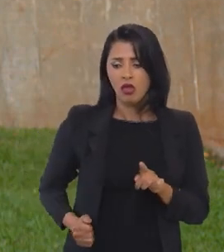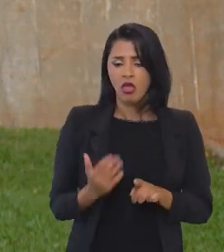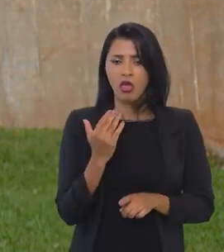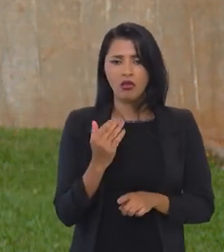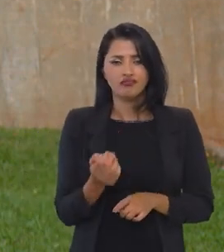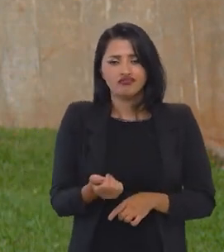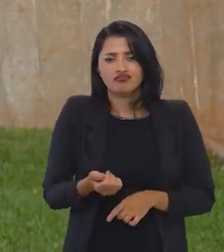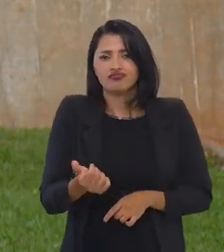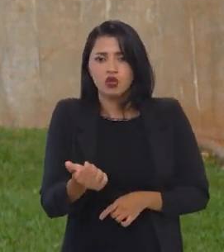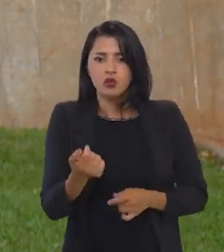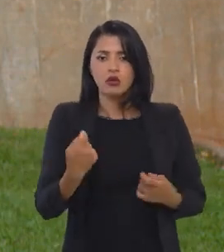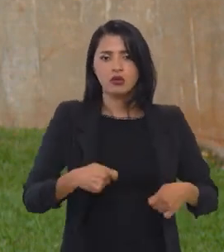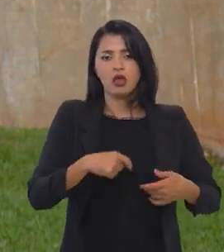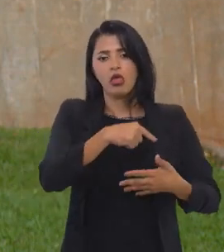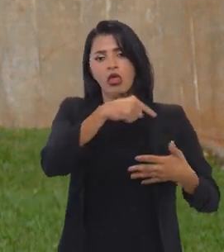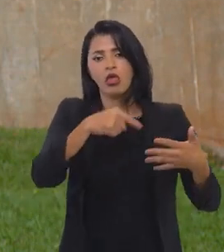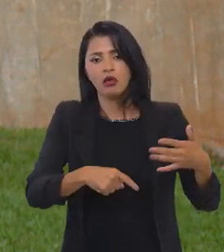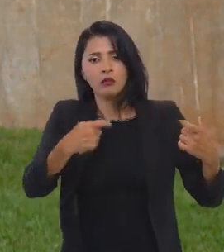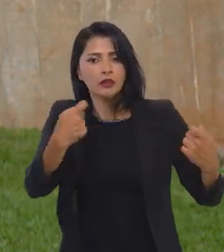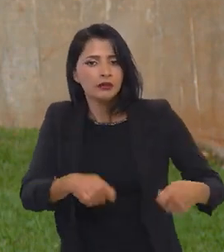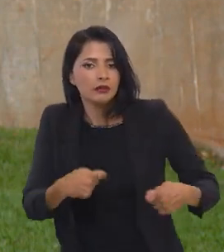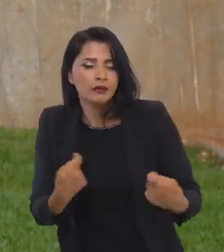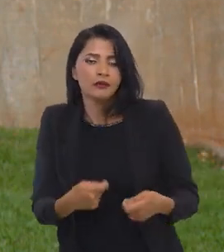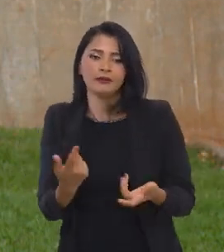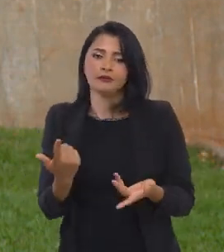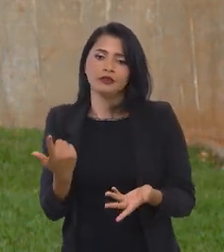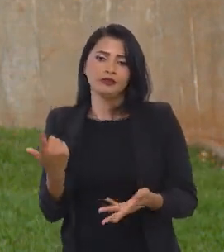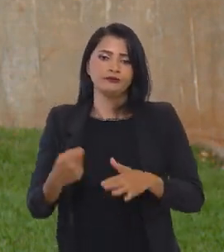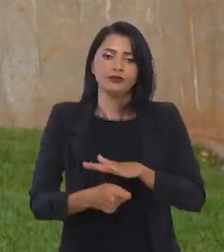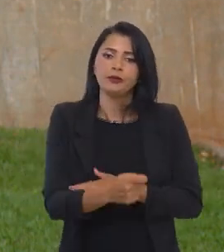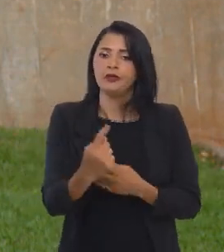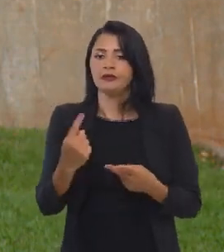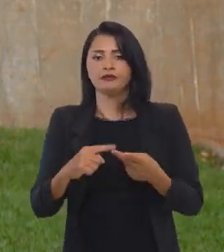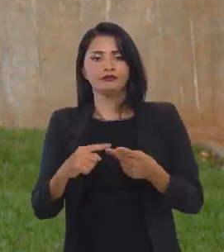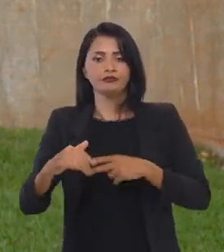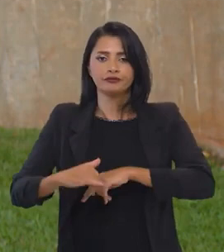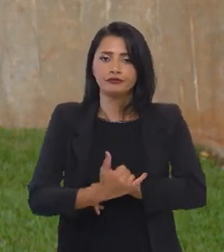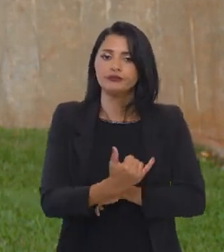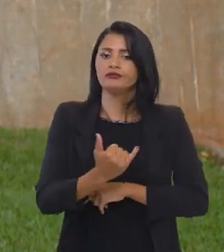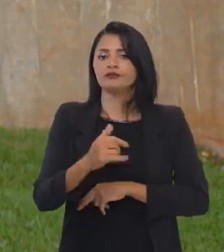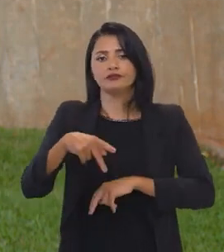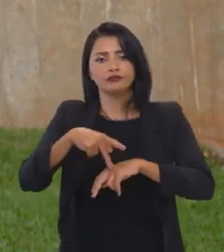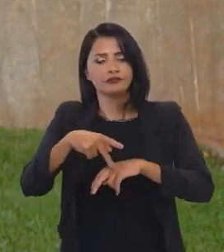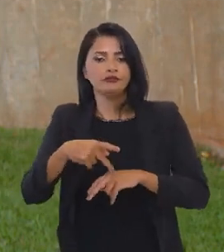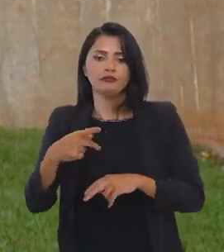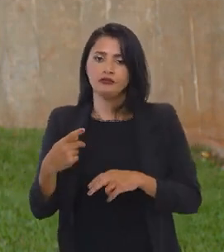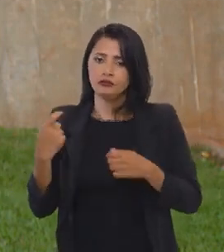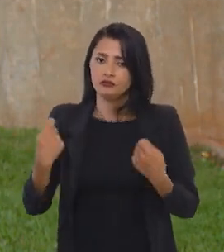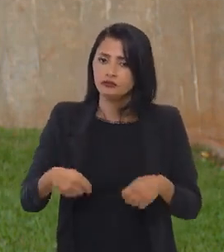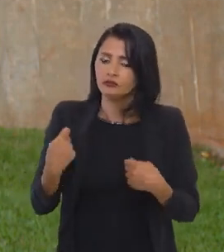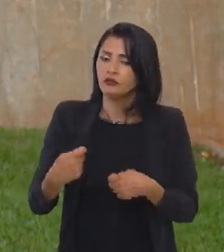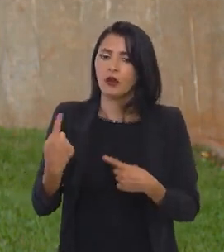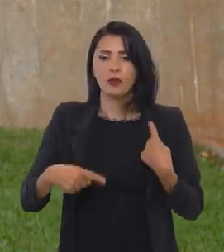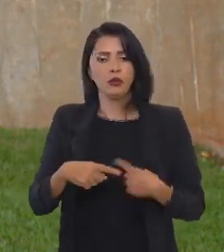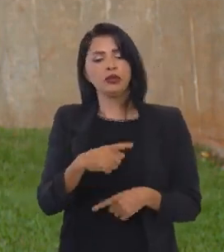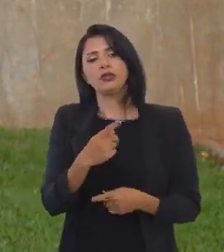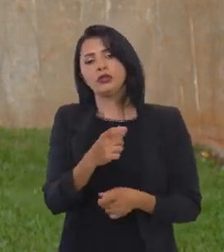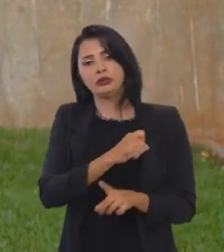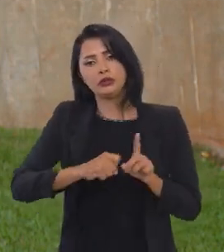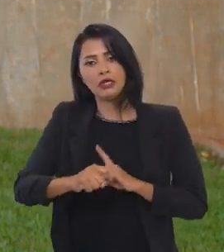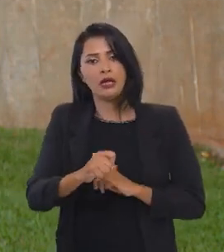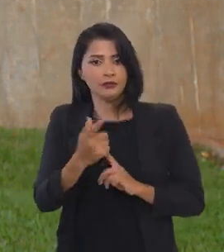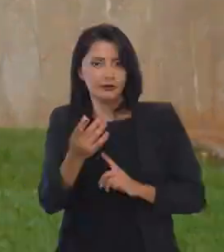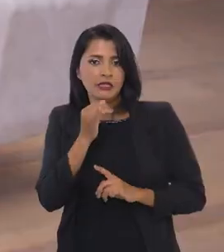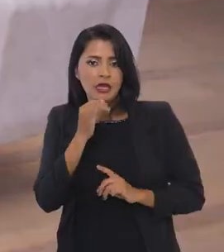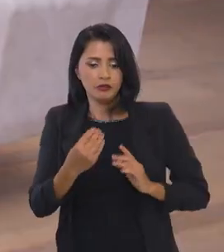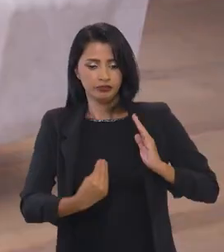também não fiquem muito aquém das necessidades. Necessidades de investimento, de infraestrutura no país, necessidade de políticas sociais, como